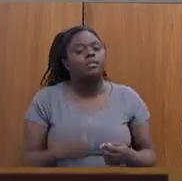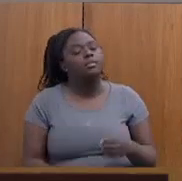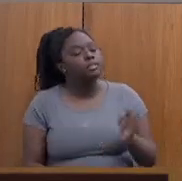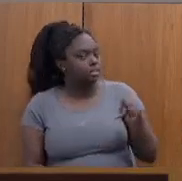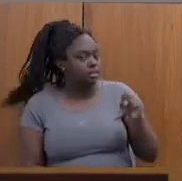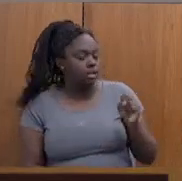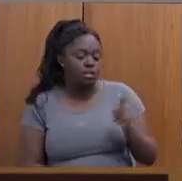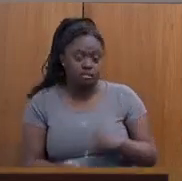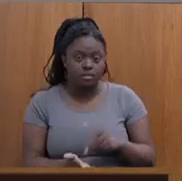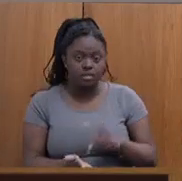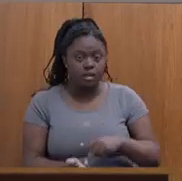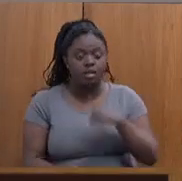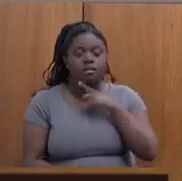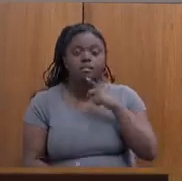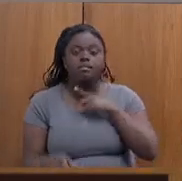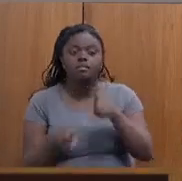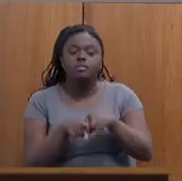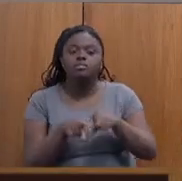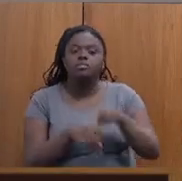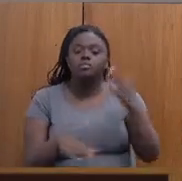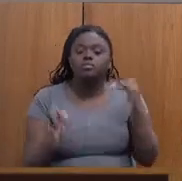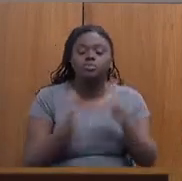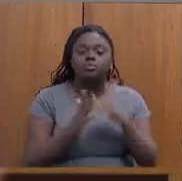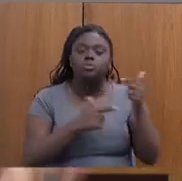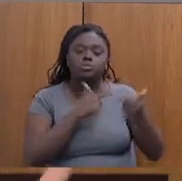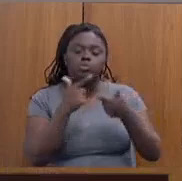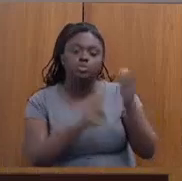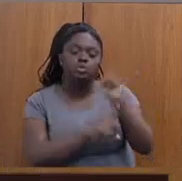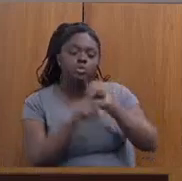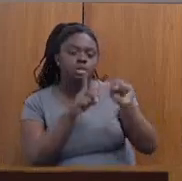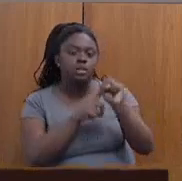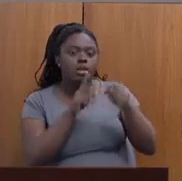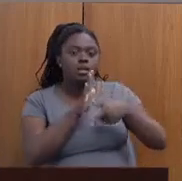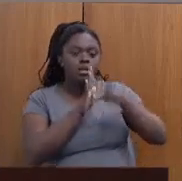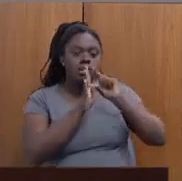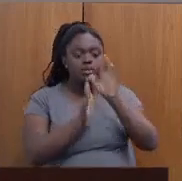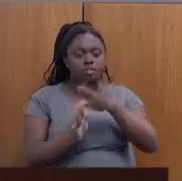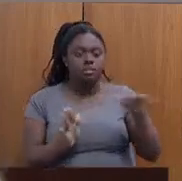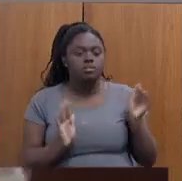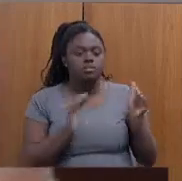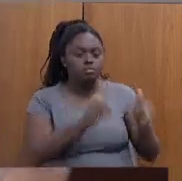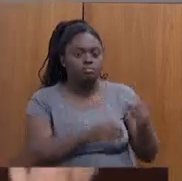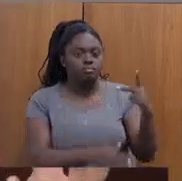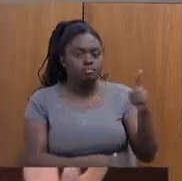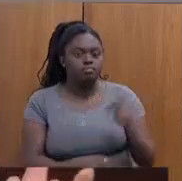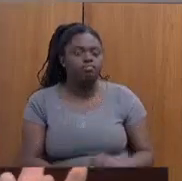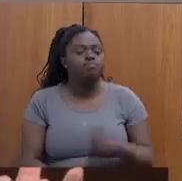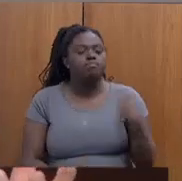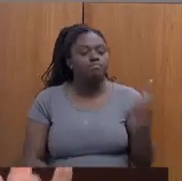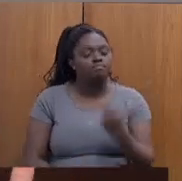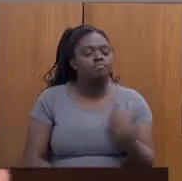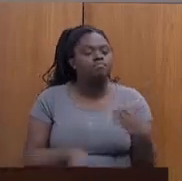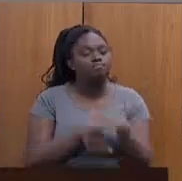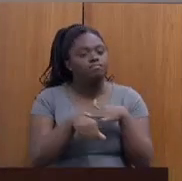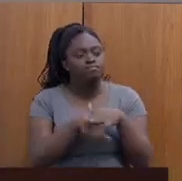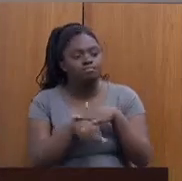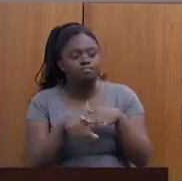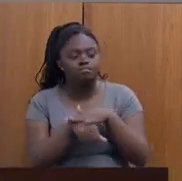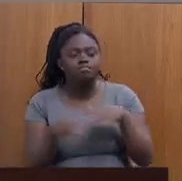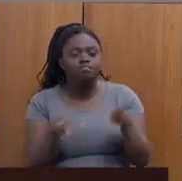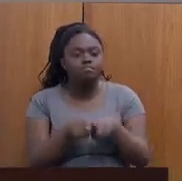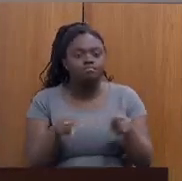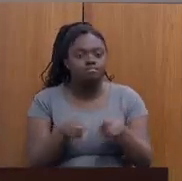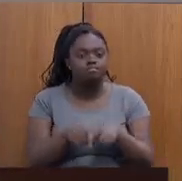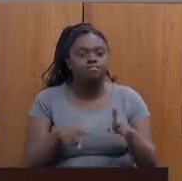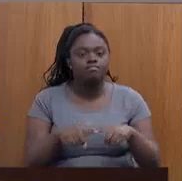Na realidade, existe também todo um trabalho social que é antes das crianças chegarem lá. Isso nós estamos conversando também, mas